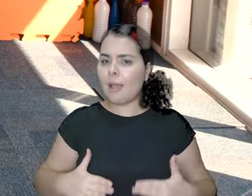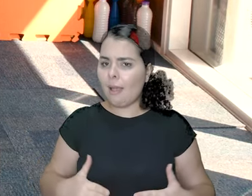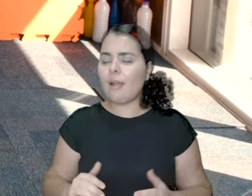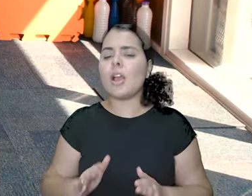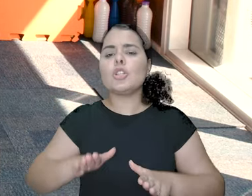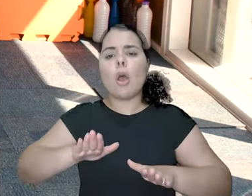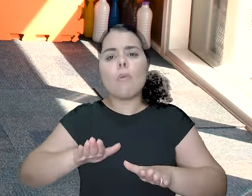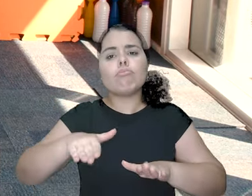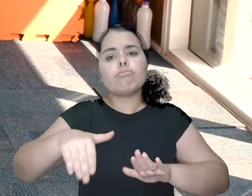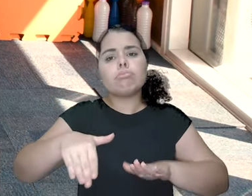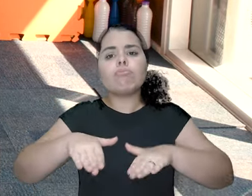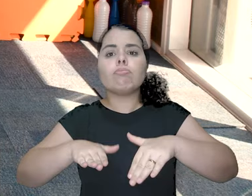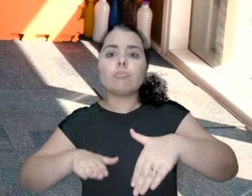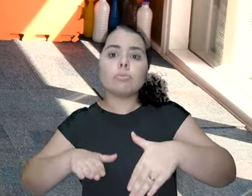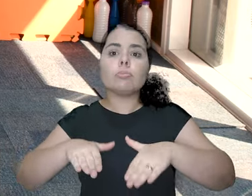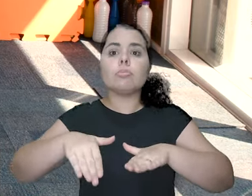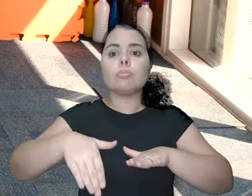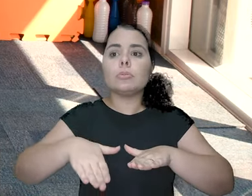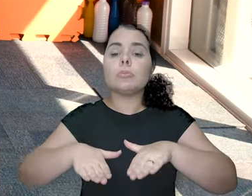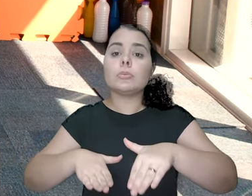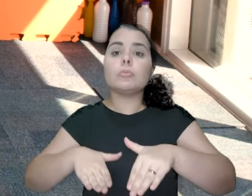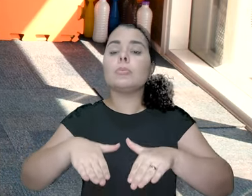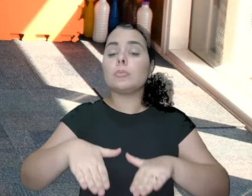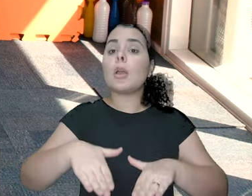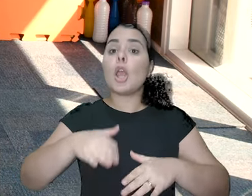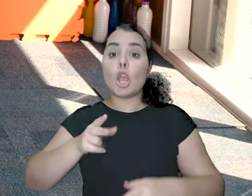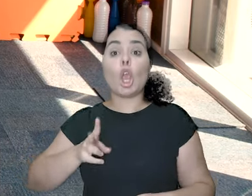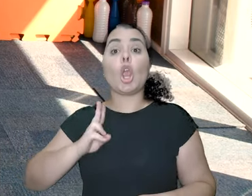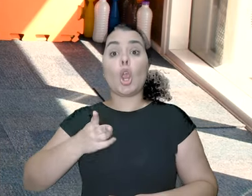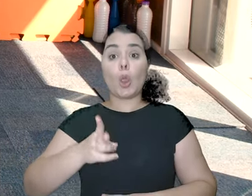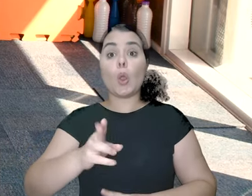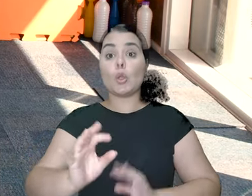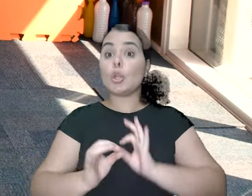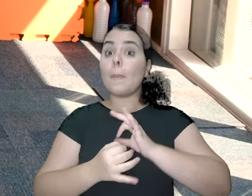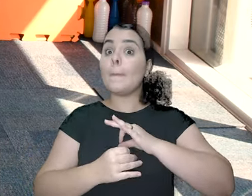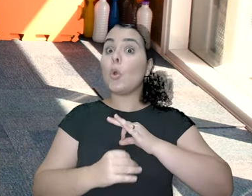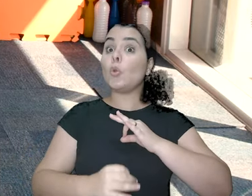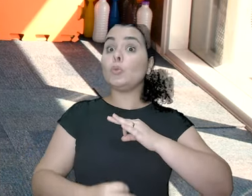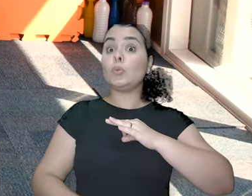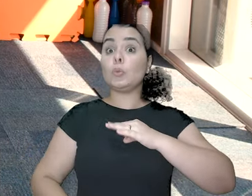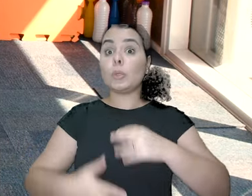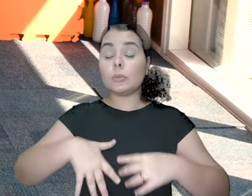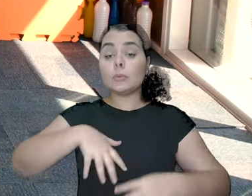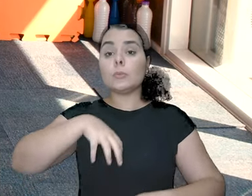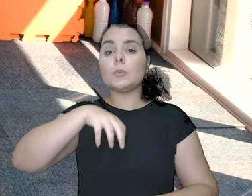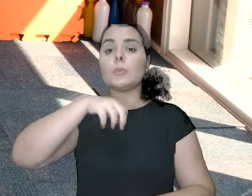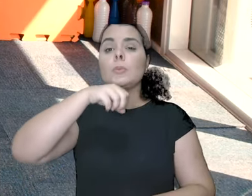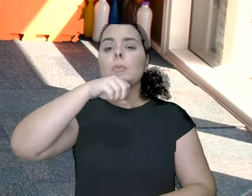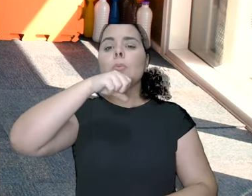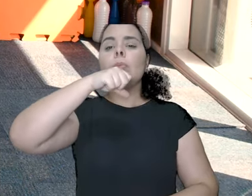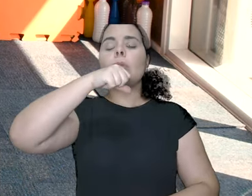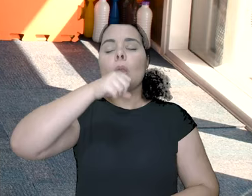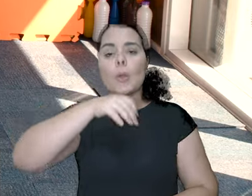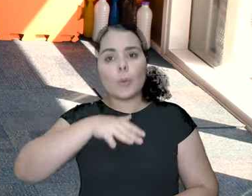Devagarzinho. Só tirando o calcanhar do chão. Mantenha a postura. Inspira.